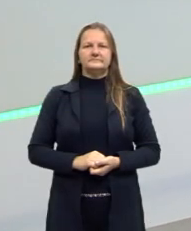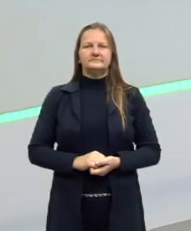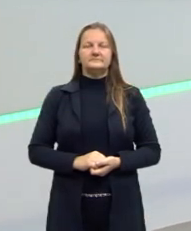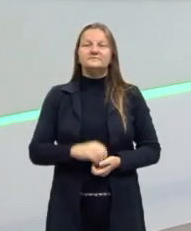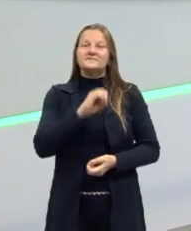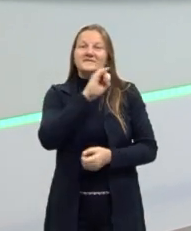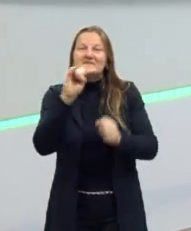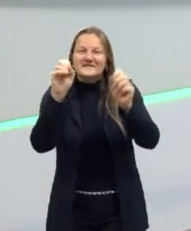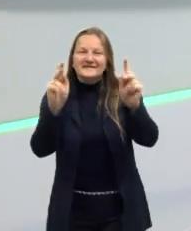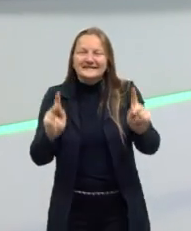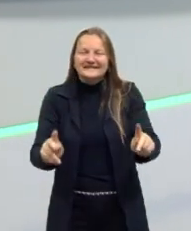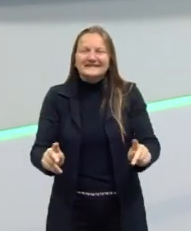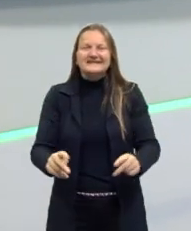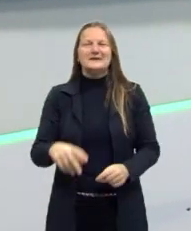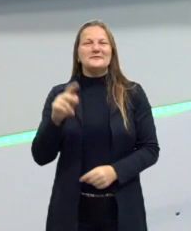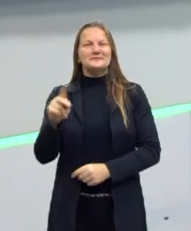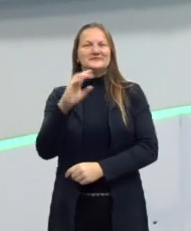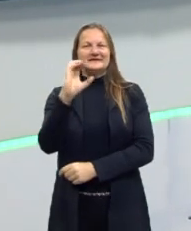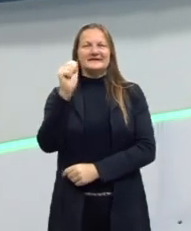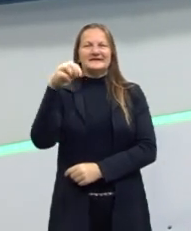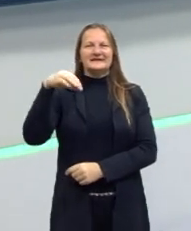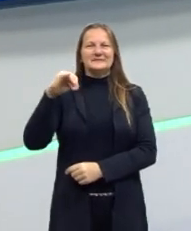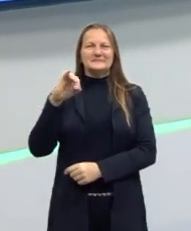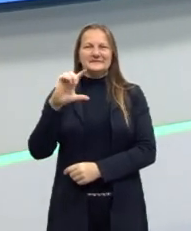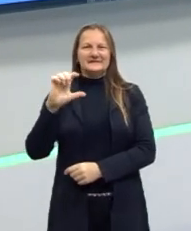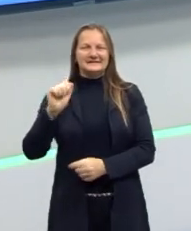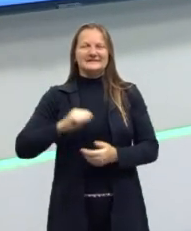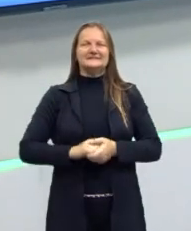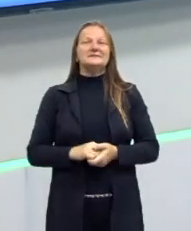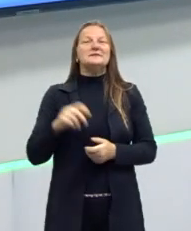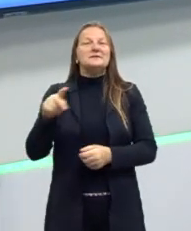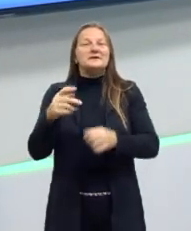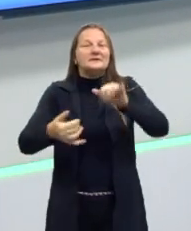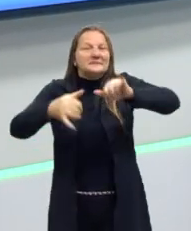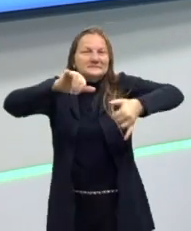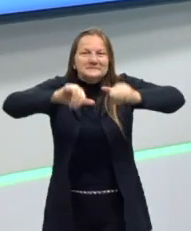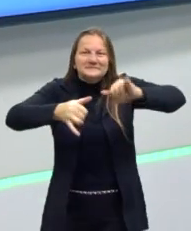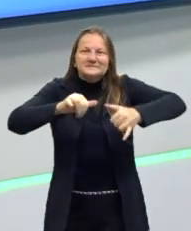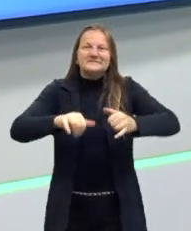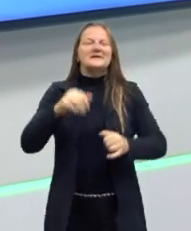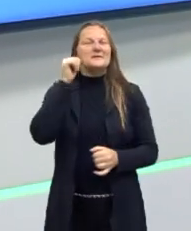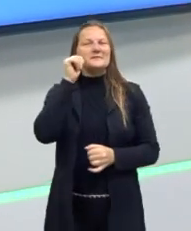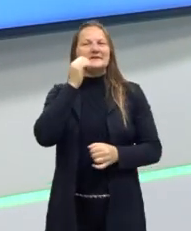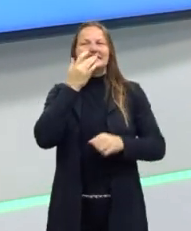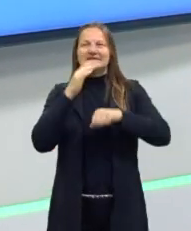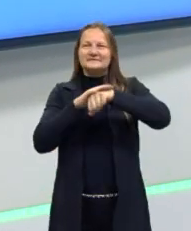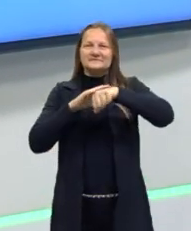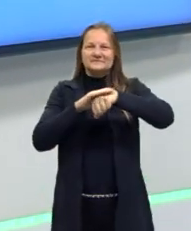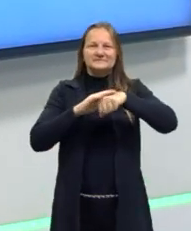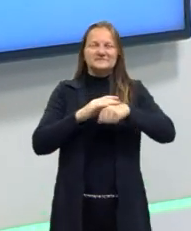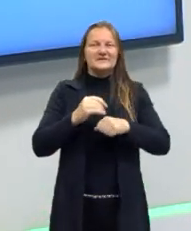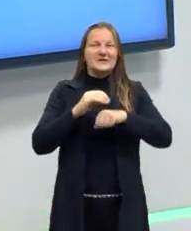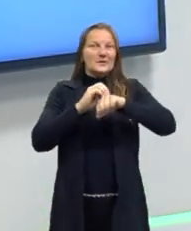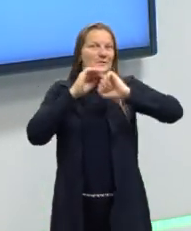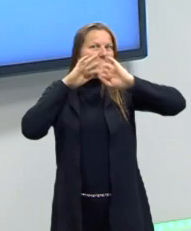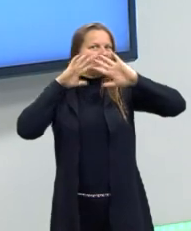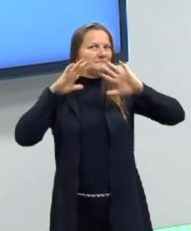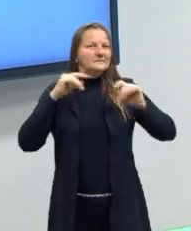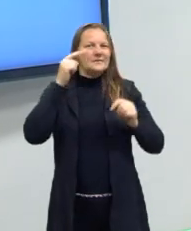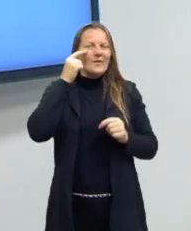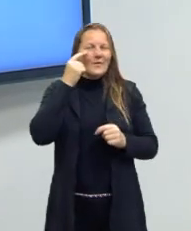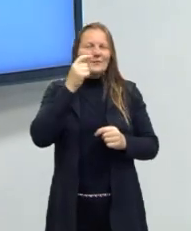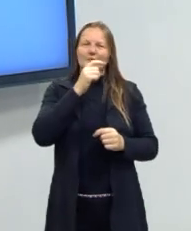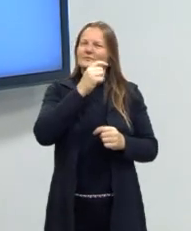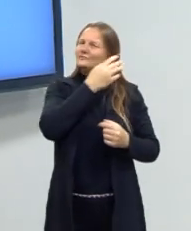Olá pessoal, eu sou a professora Camila Grandini, sou a professora de Química, sou uma mulher branca, de pele clara, olhos e